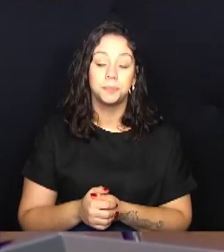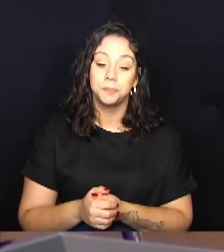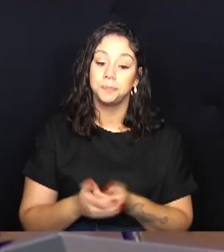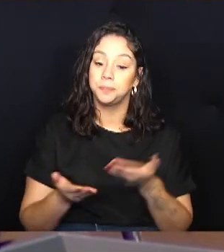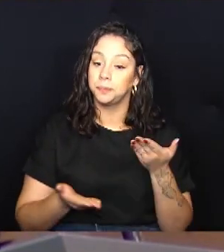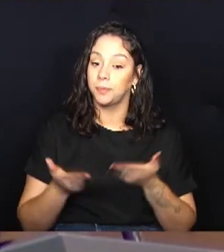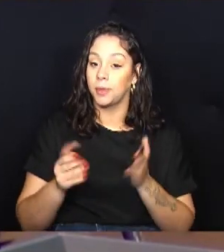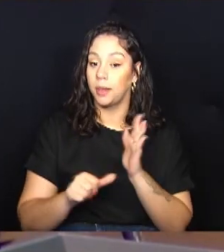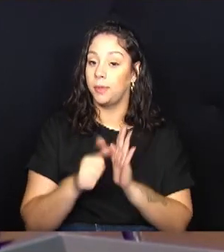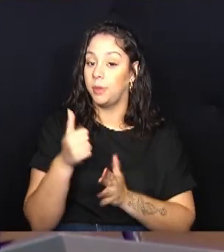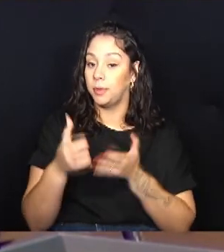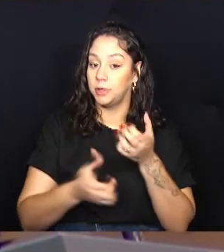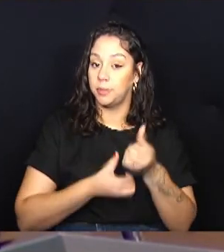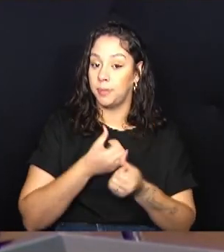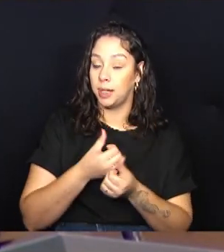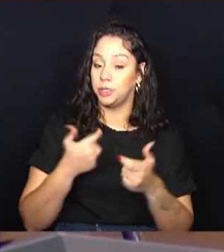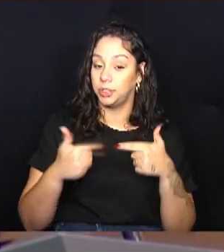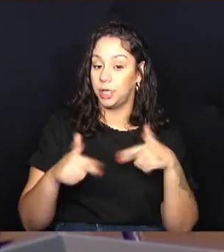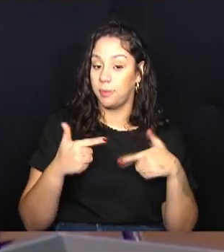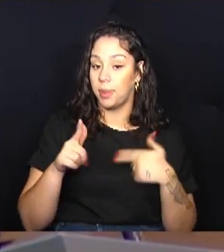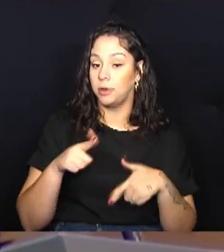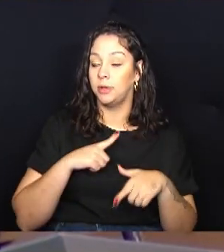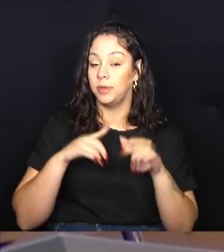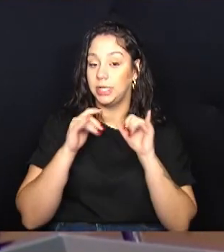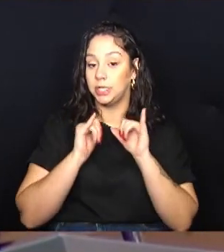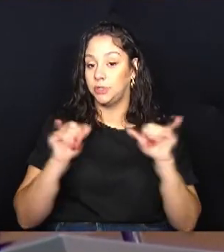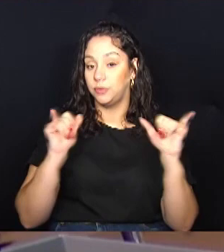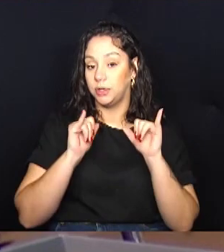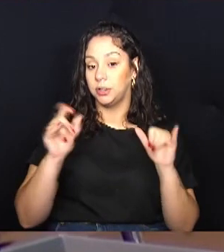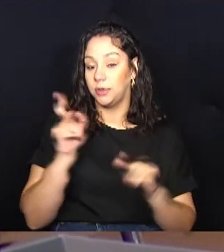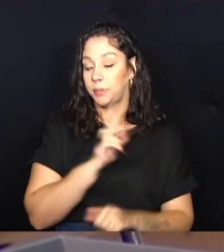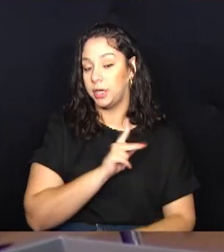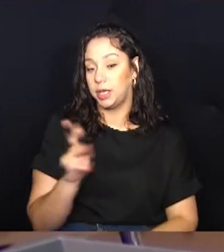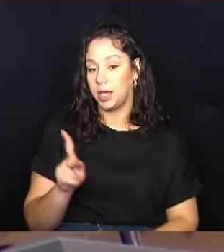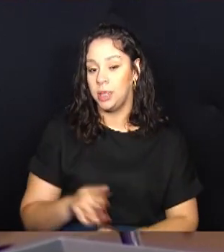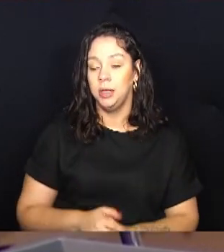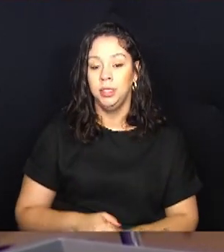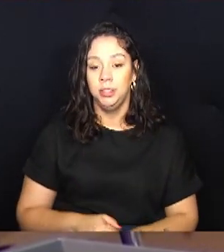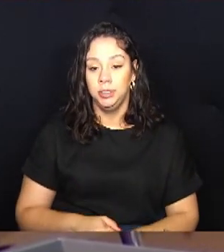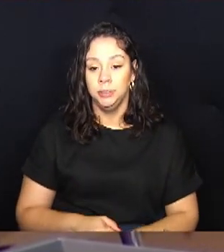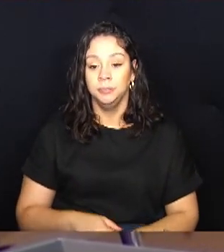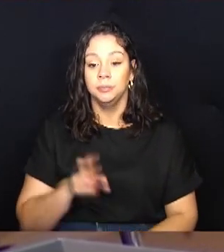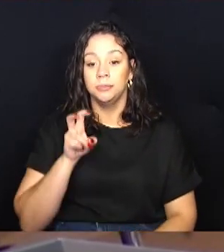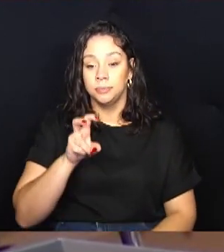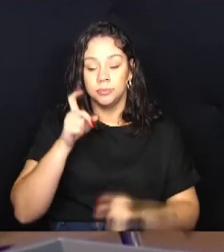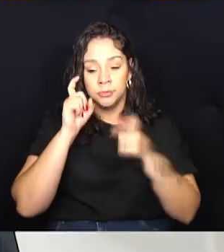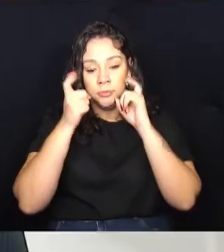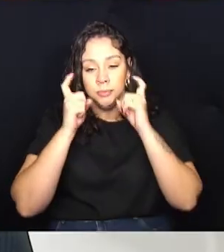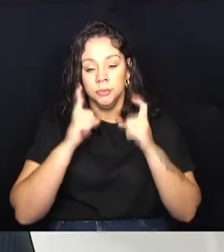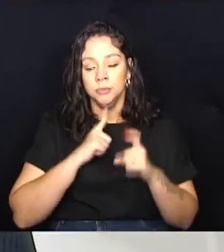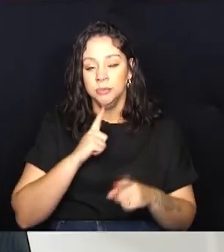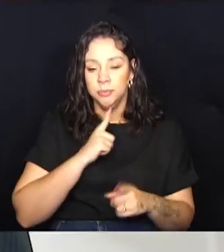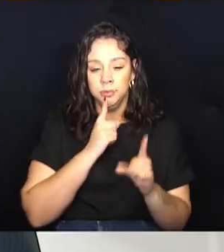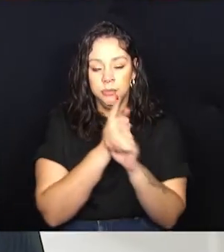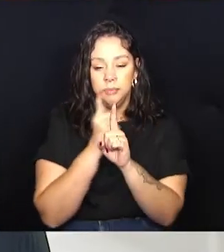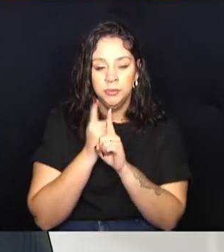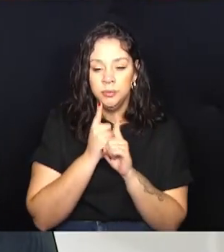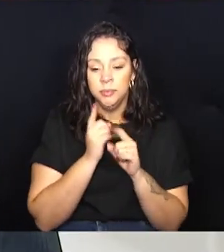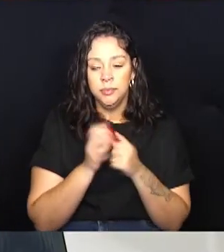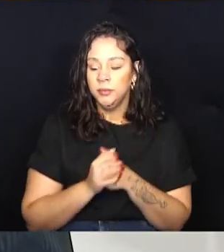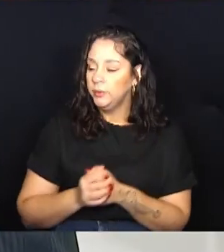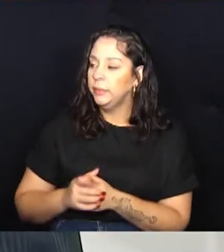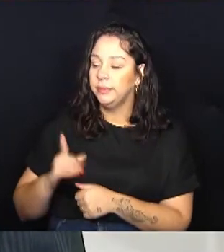semestre de trabalho foi divulgado pelo presidente. Cinco reuniões foram realizadas. E essas